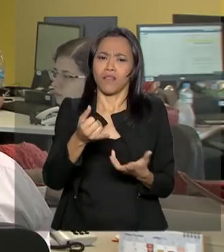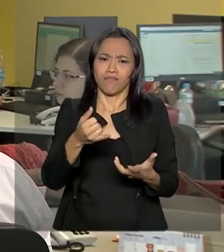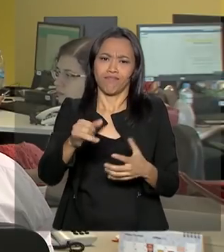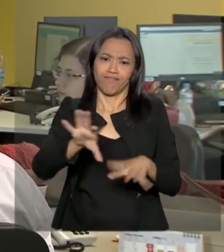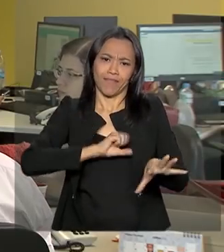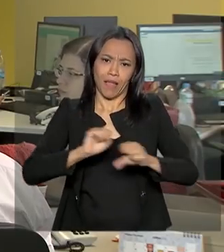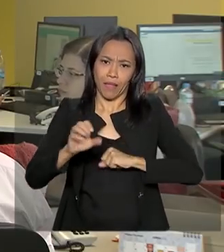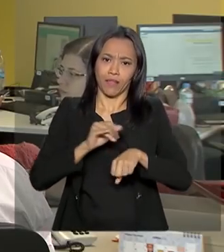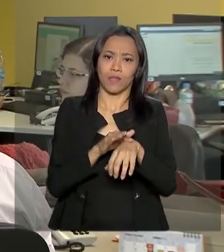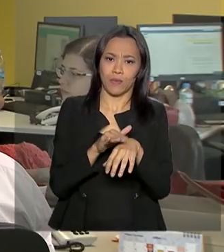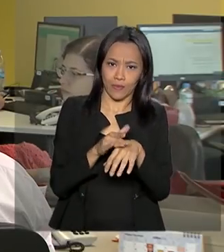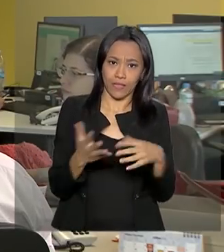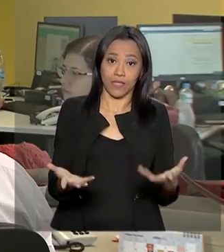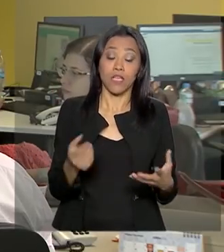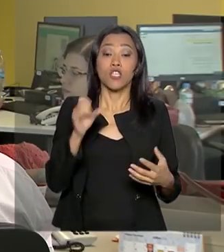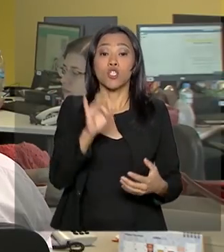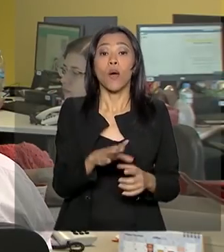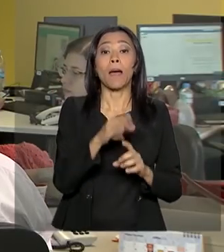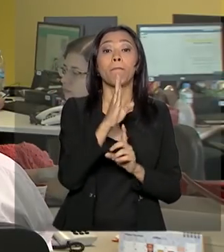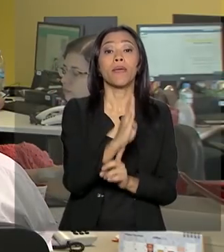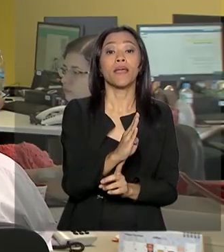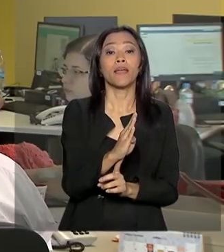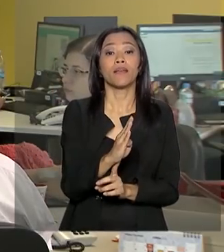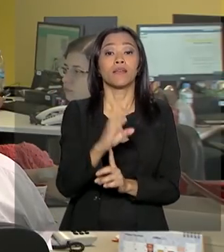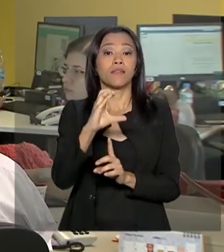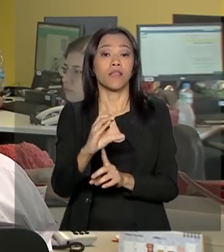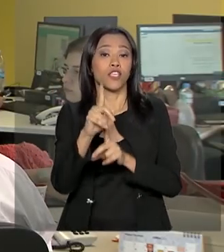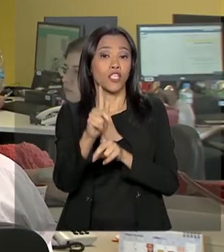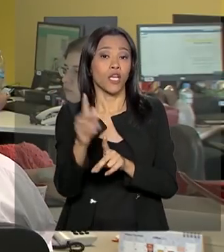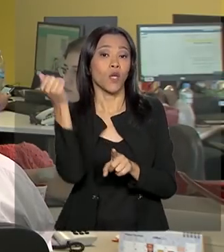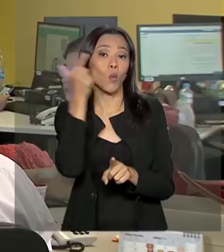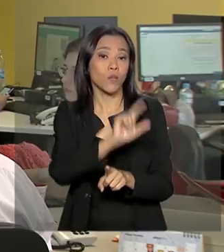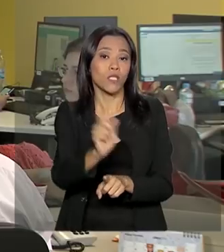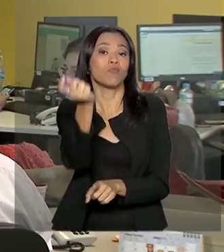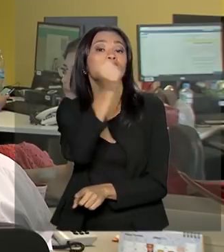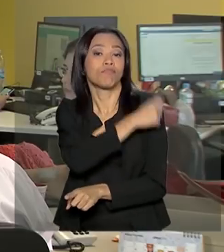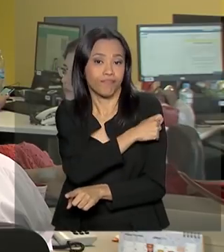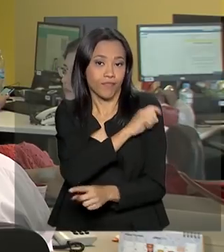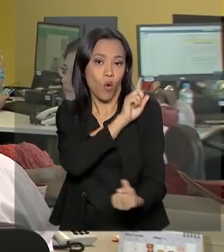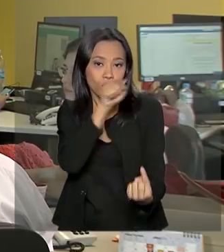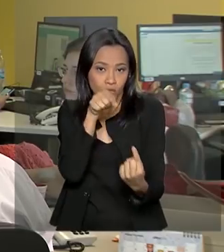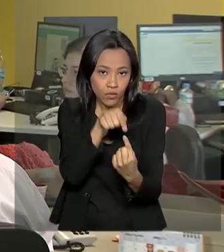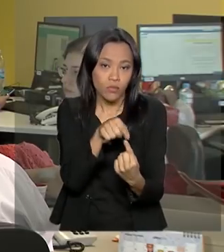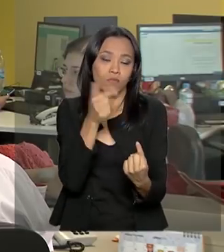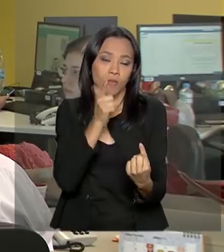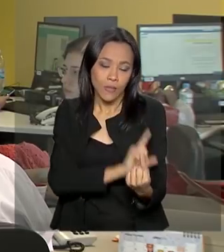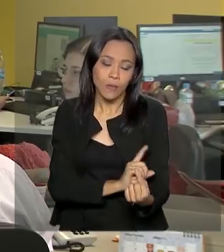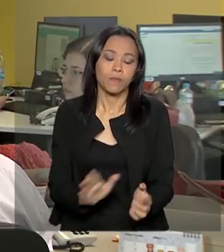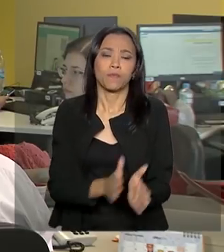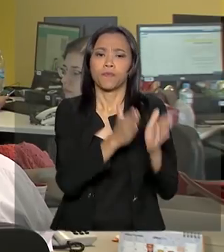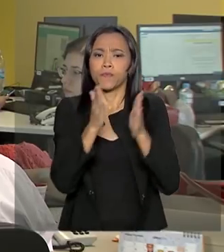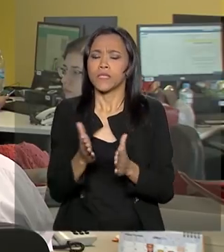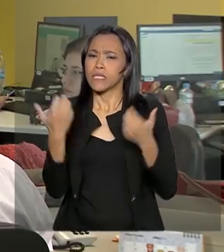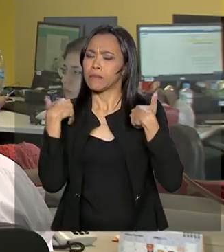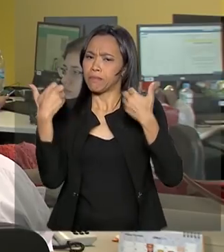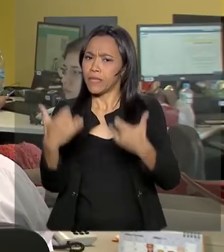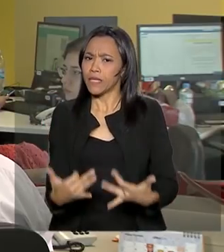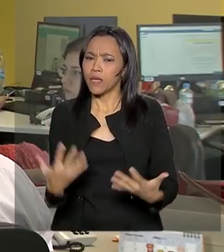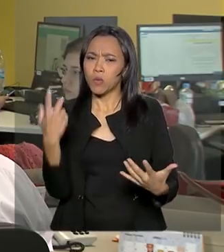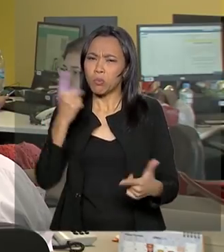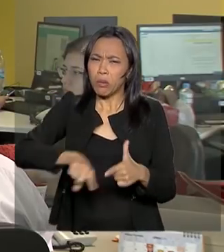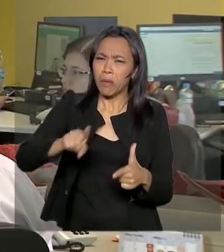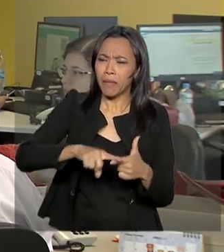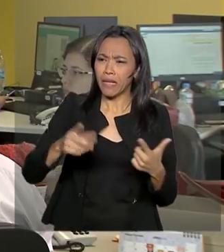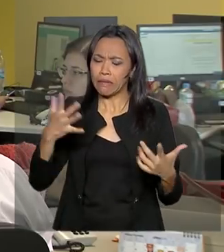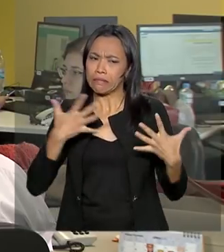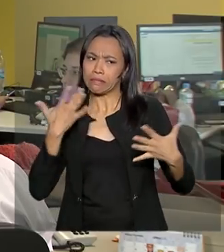Apenas a BCG alcançou a meta. De acordo com o Ministério da Saúde, a resistência à vacinação é um dos motivos